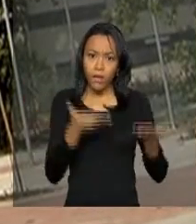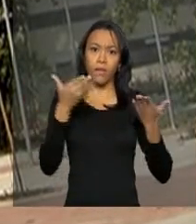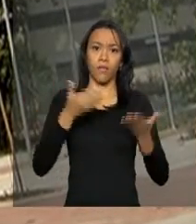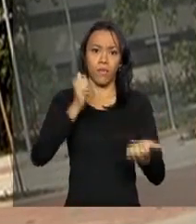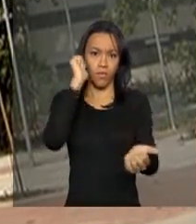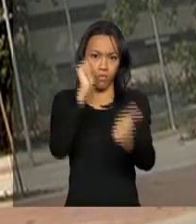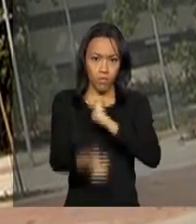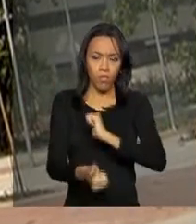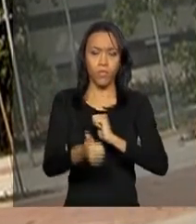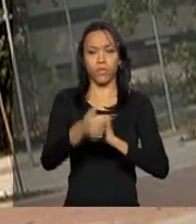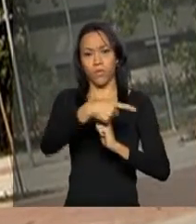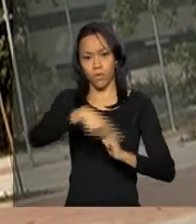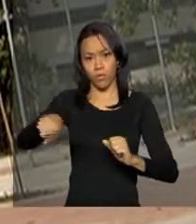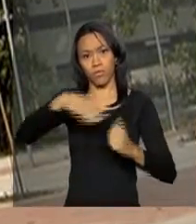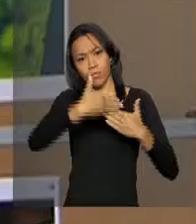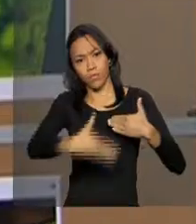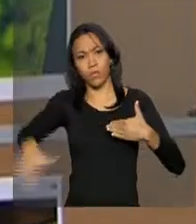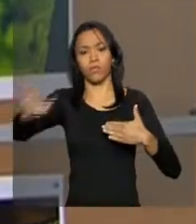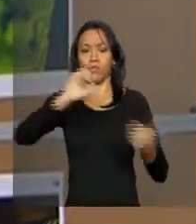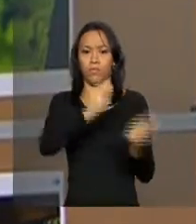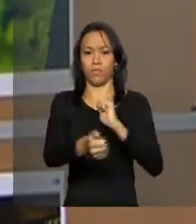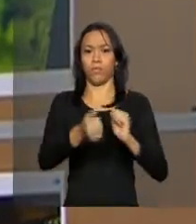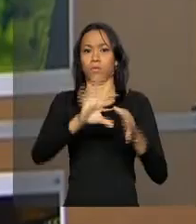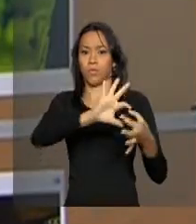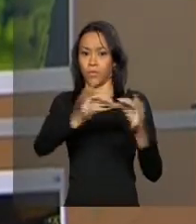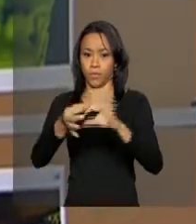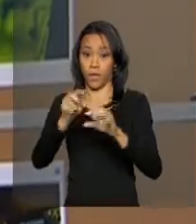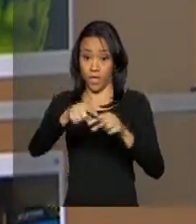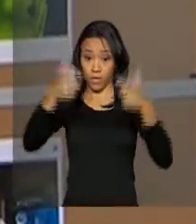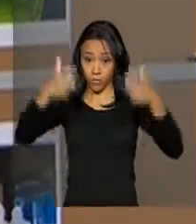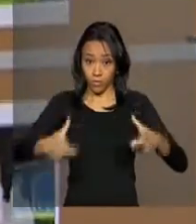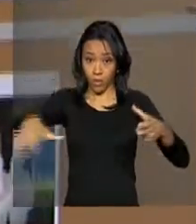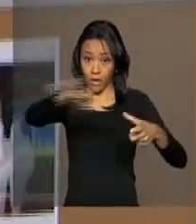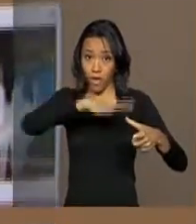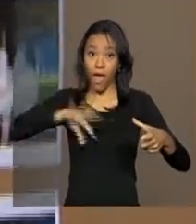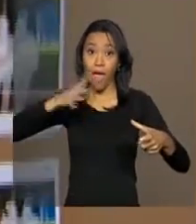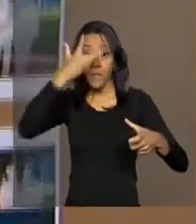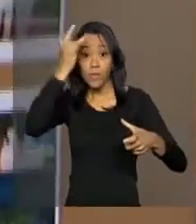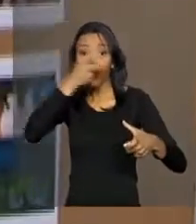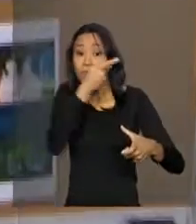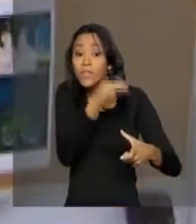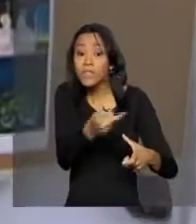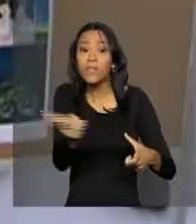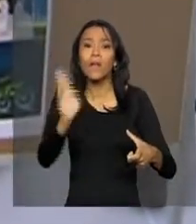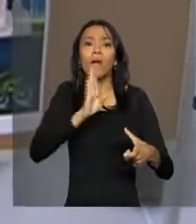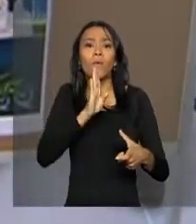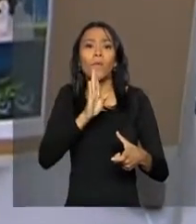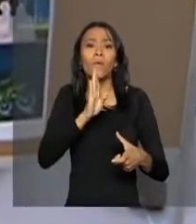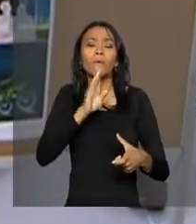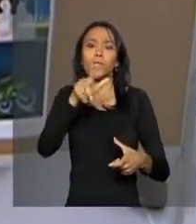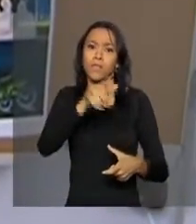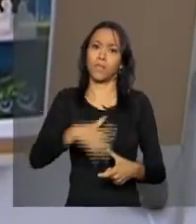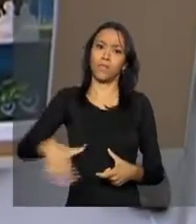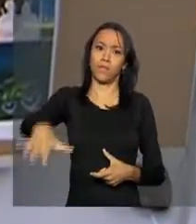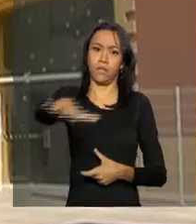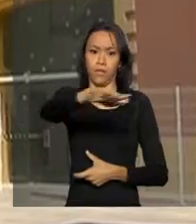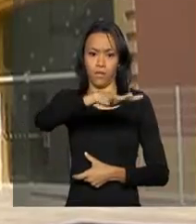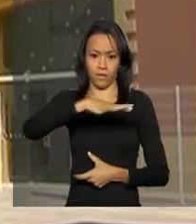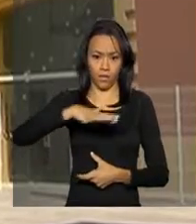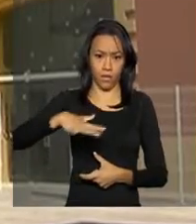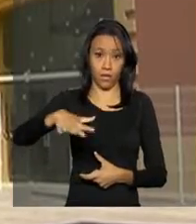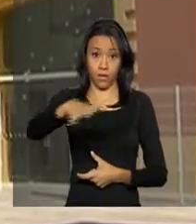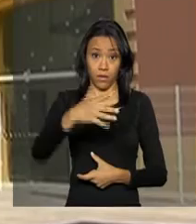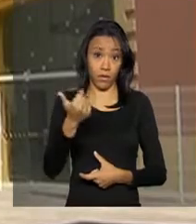futebol e atletismo durante os jogos. A nave será um espaço para os visitantes conhecerem a história das Olimpíadas e do esporte,